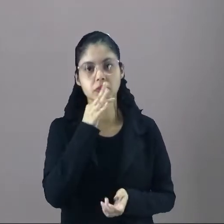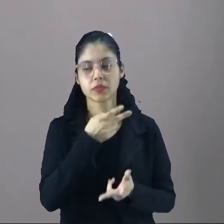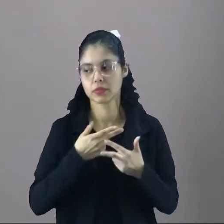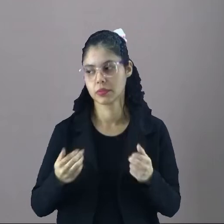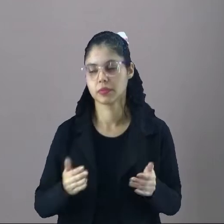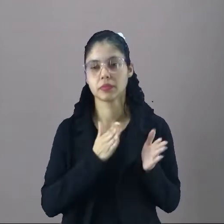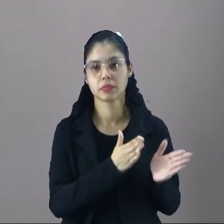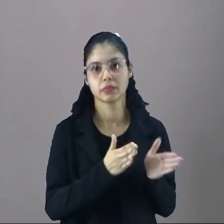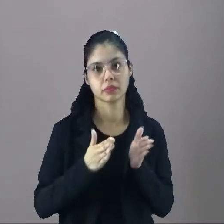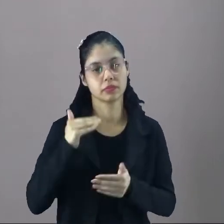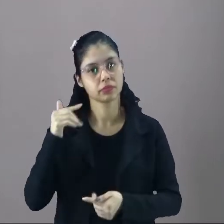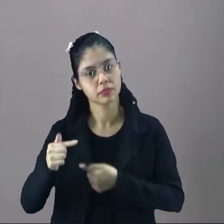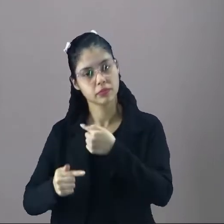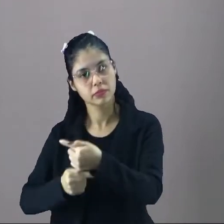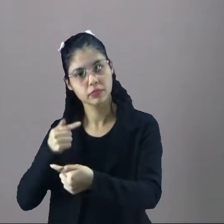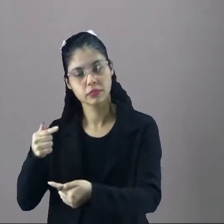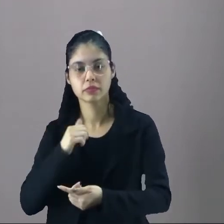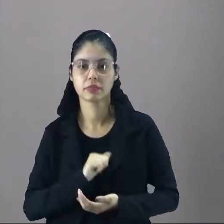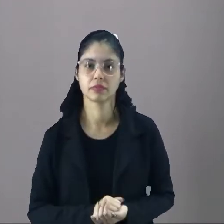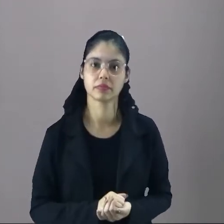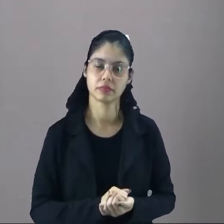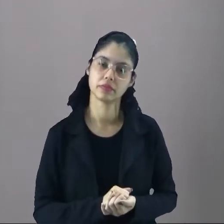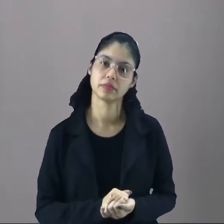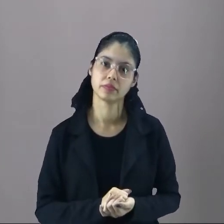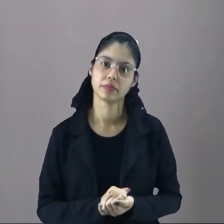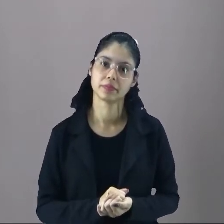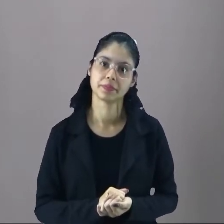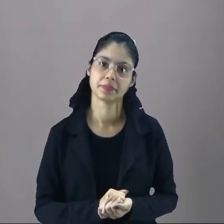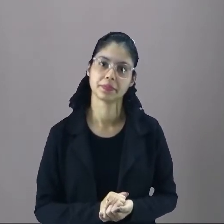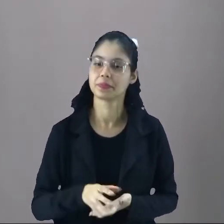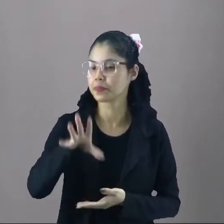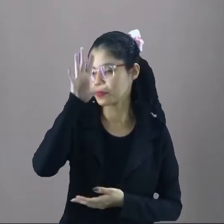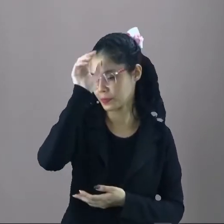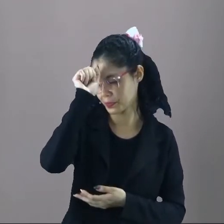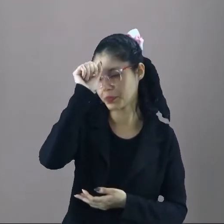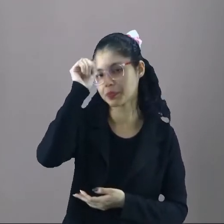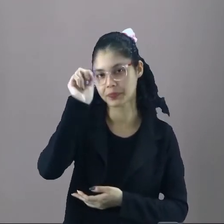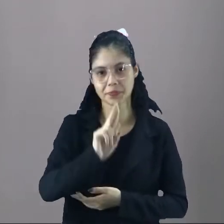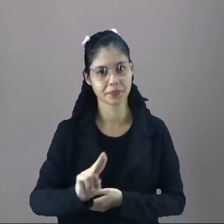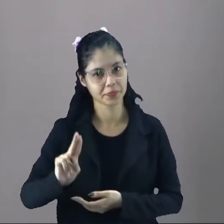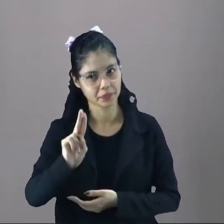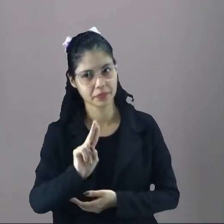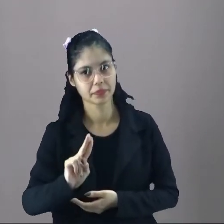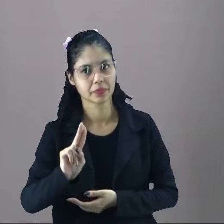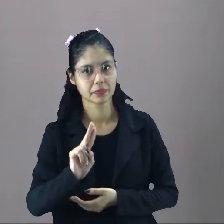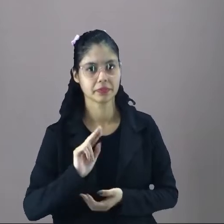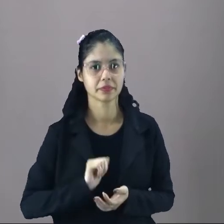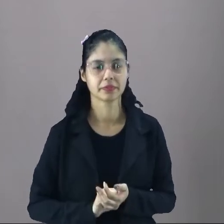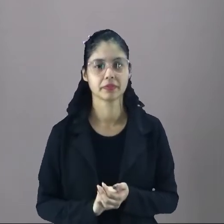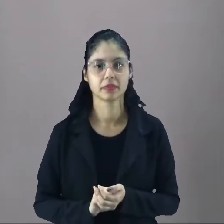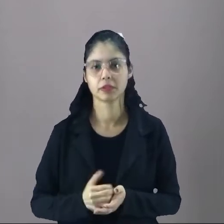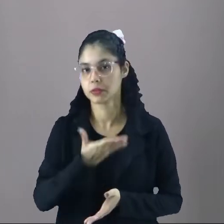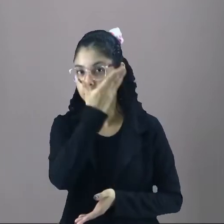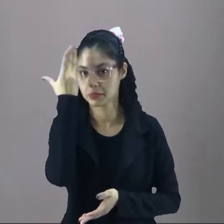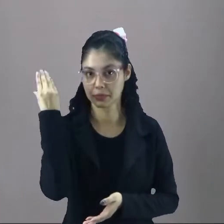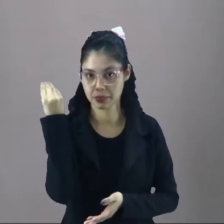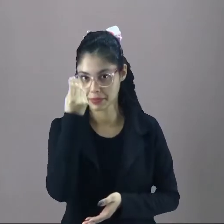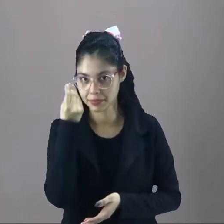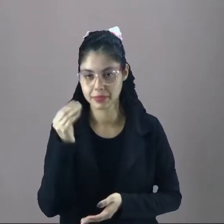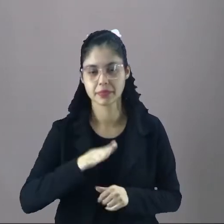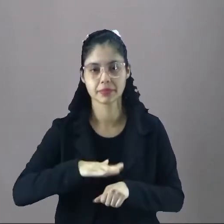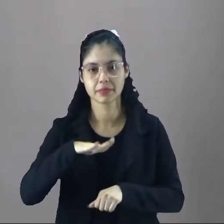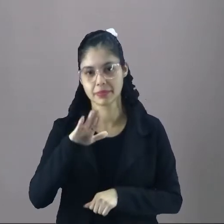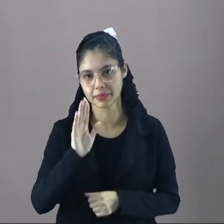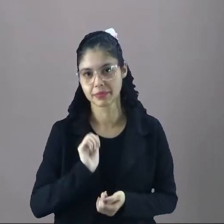coisas que vão passando de geração em geração e vão aprendendo a utilizar e não deixam se acabar,